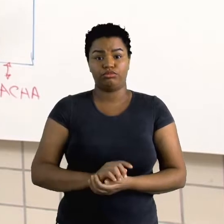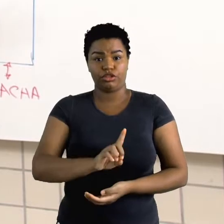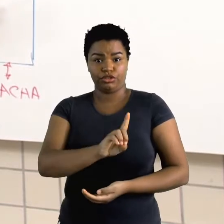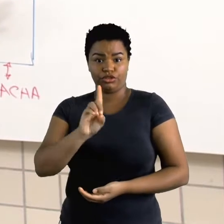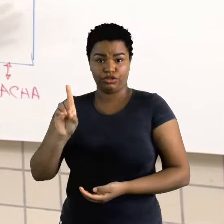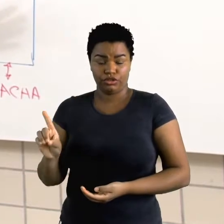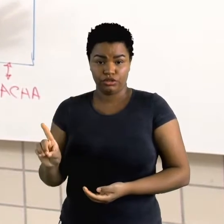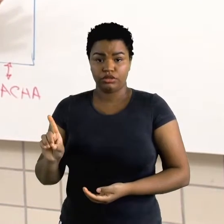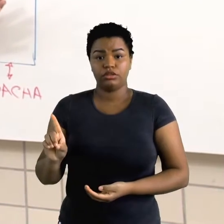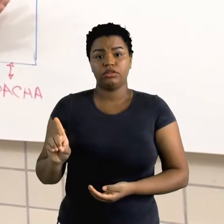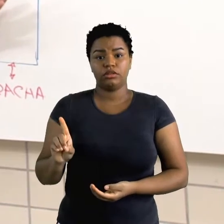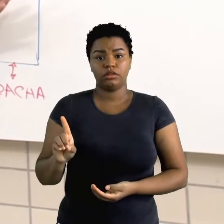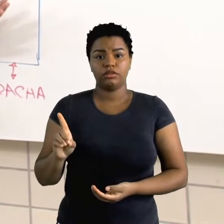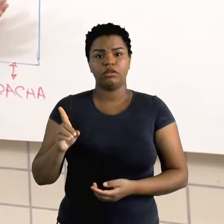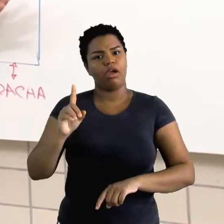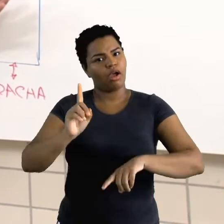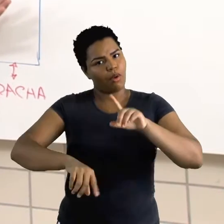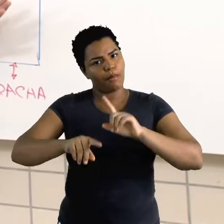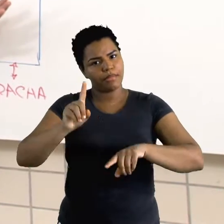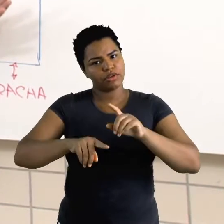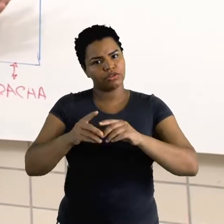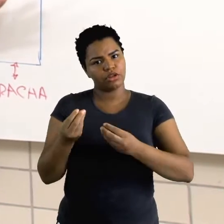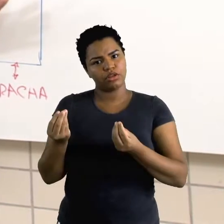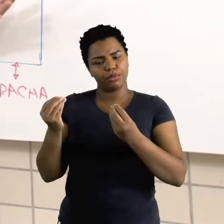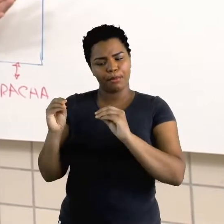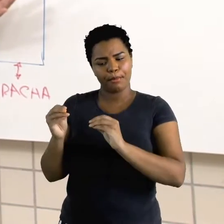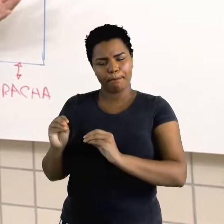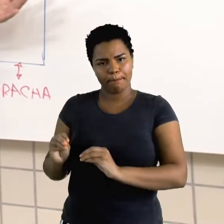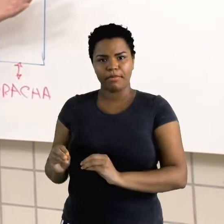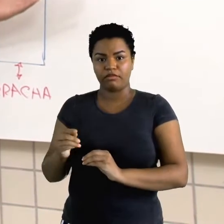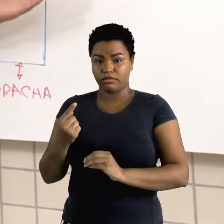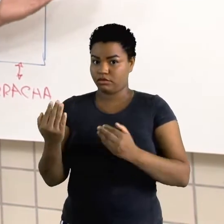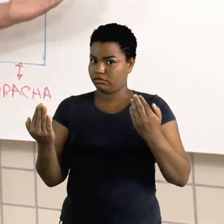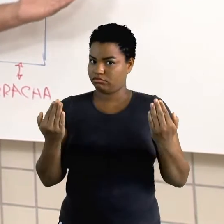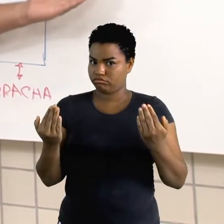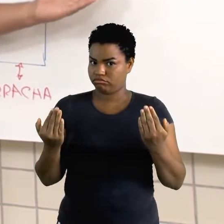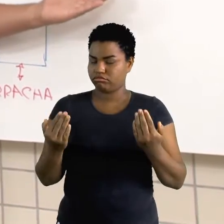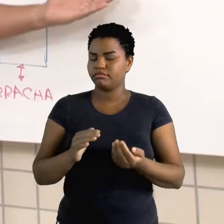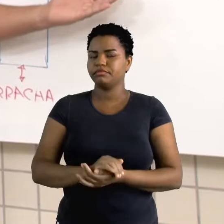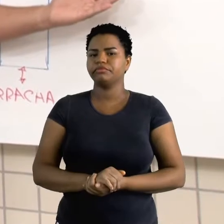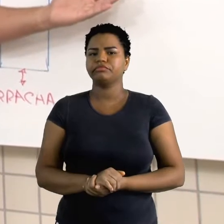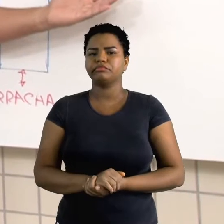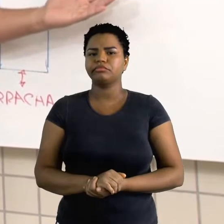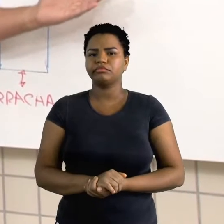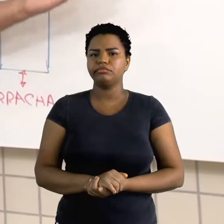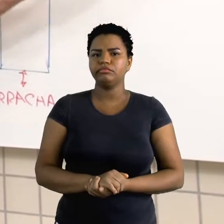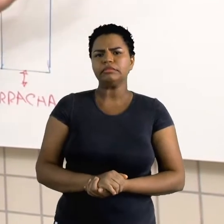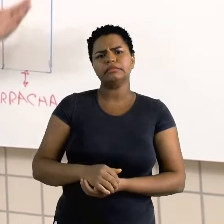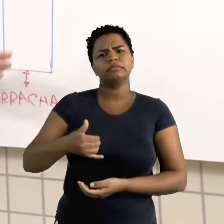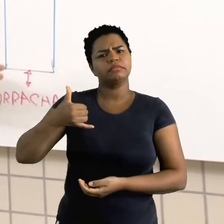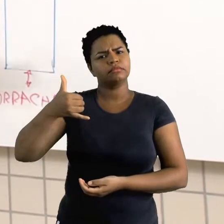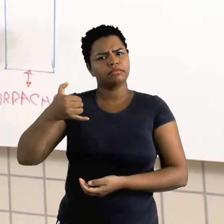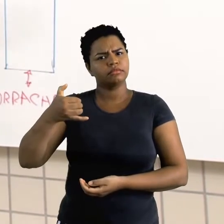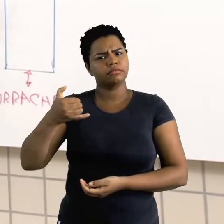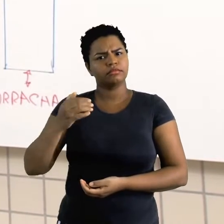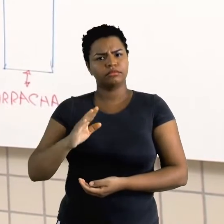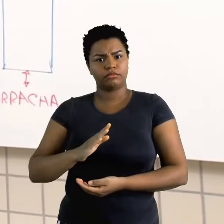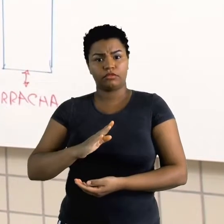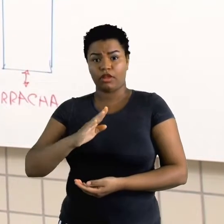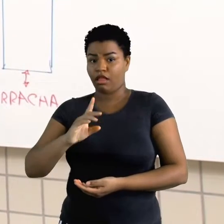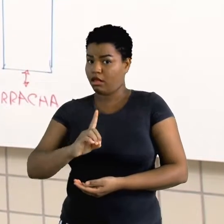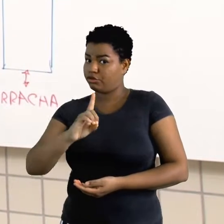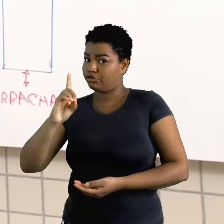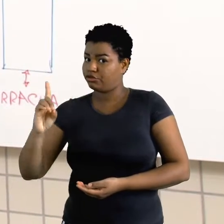objetos para vocês conseguirem assimilar. Por exemplo, a caneta está do lado direito, o